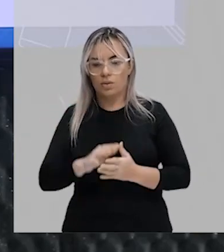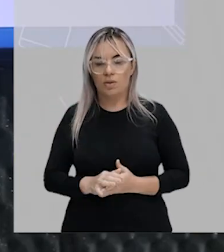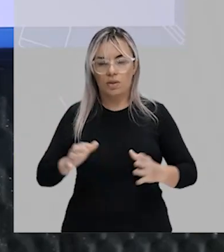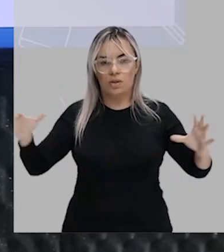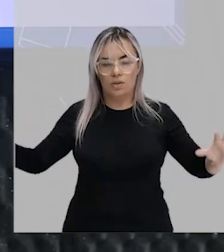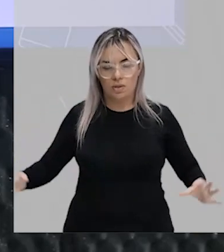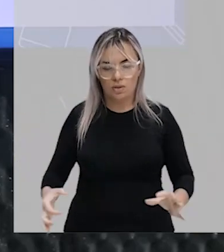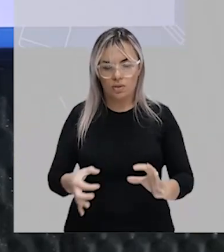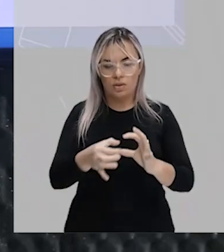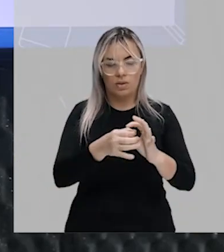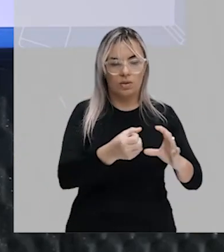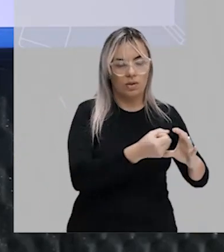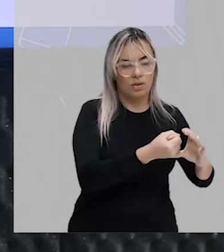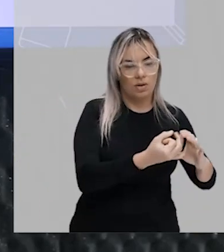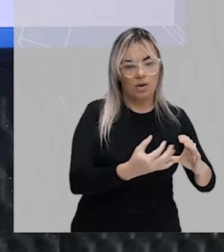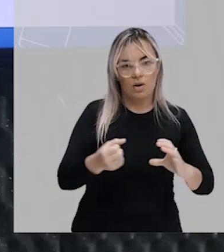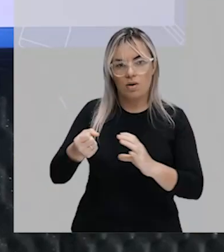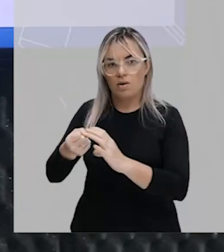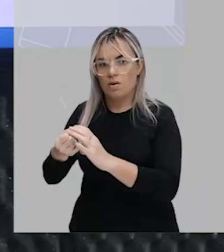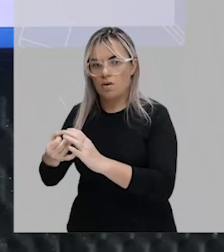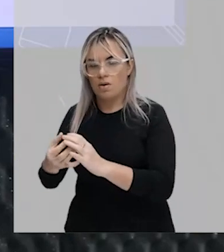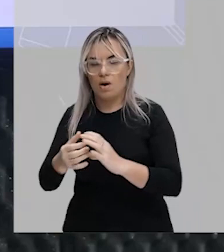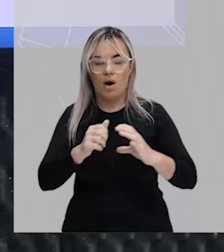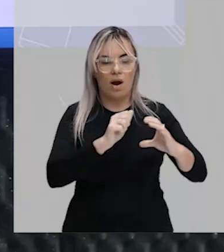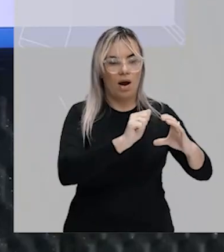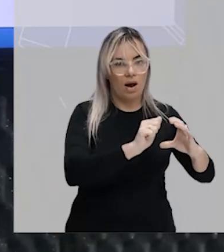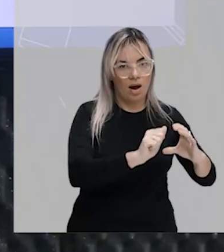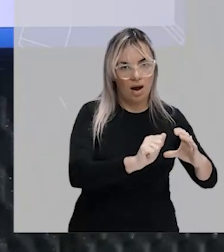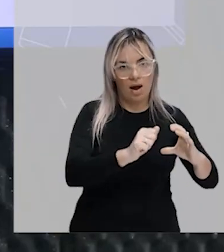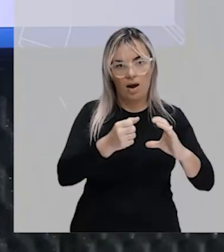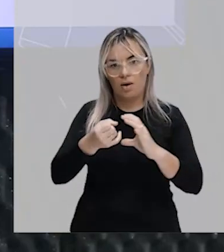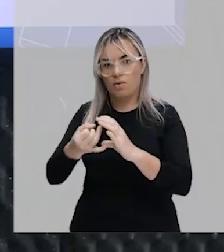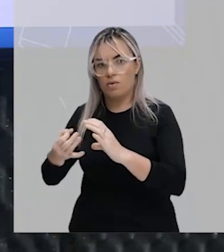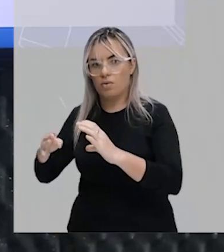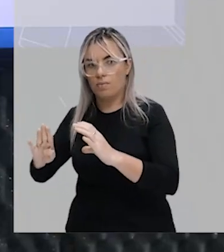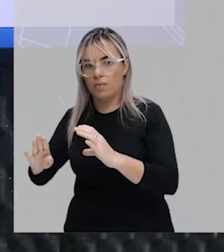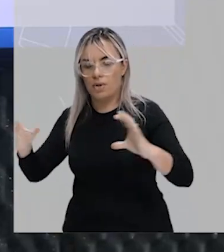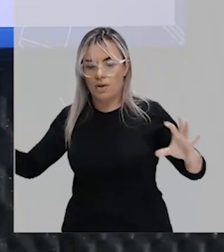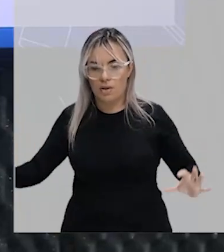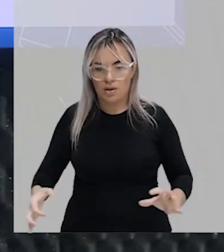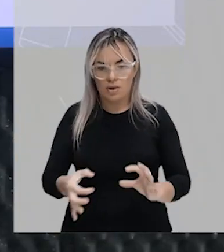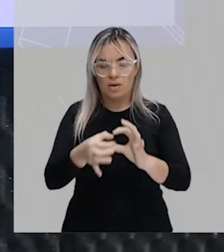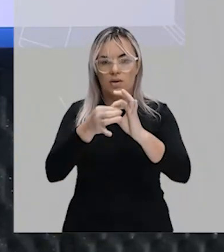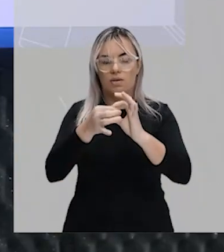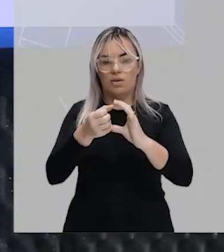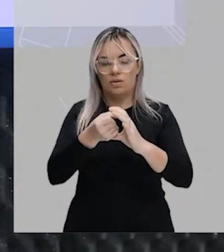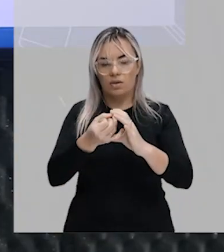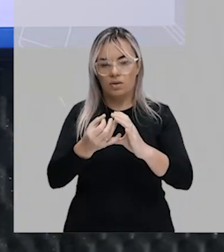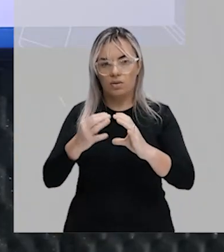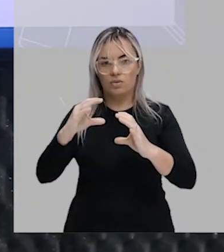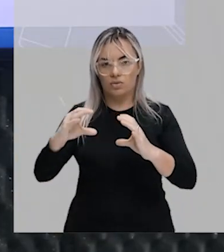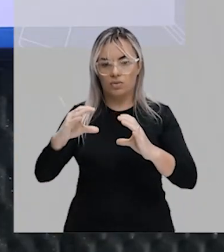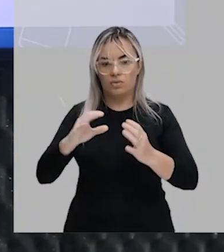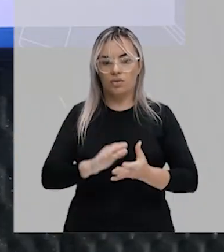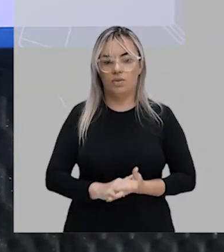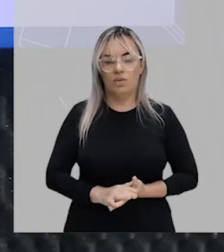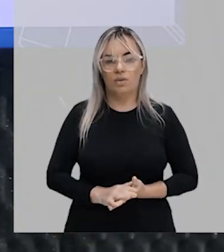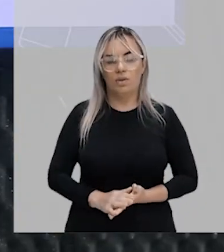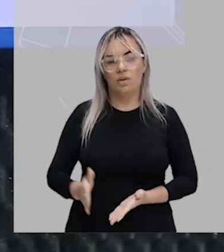interseção dos dois anteriores, tá bom? É só isso, tá? Então, vamos aqui, né, entender,